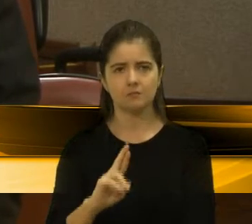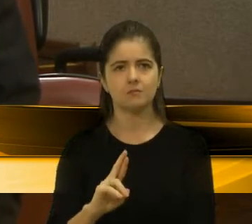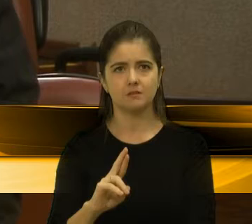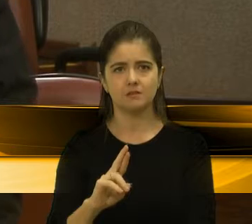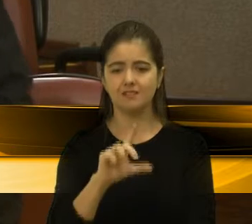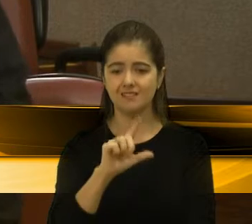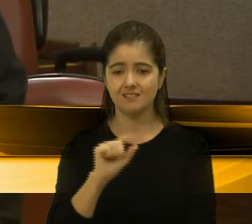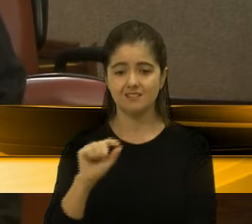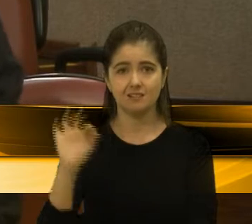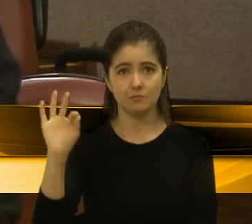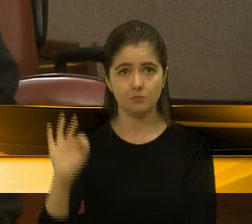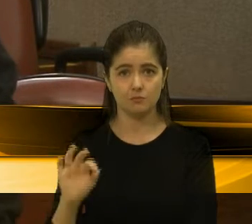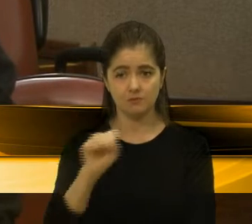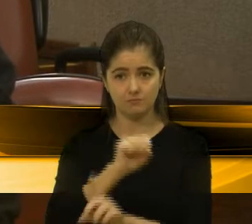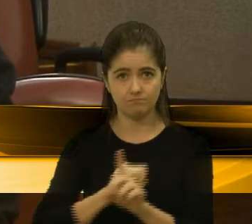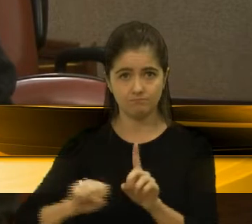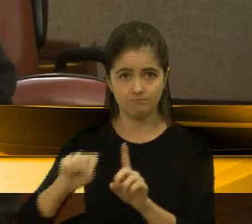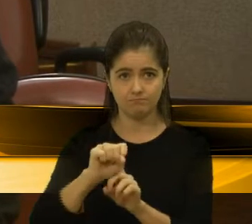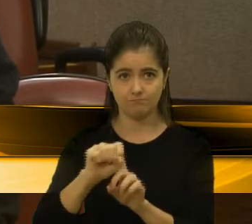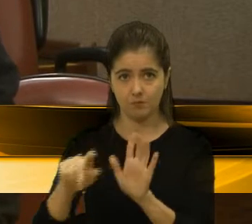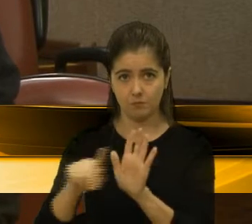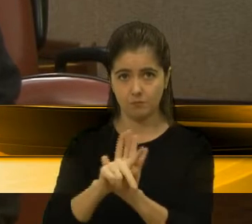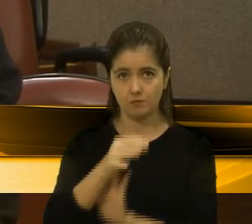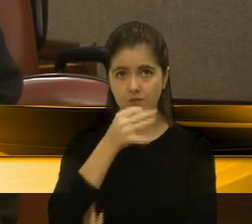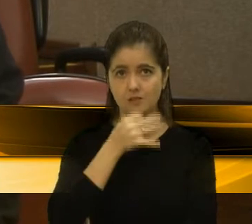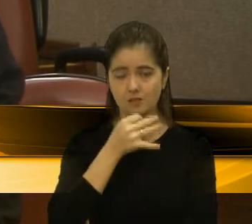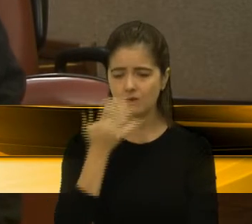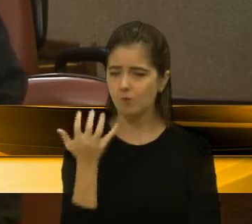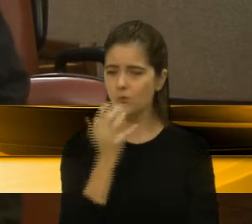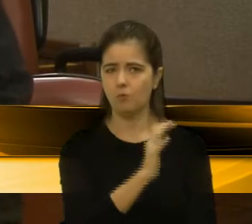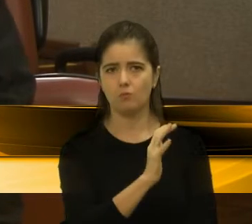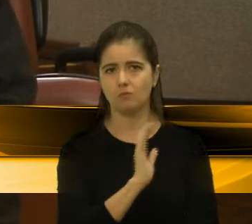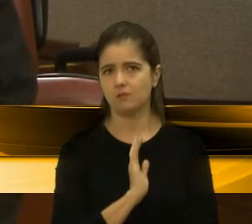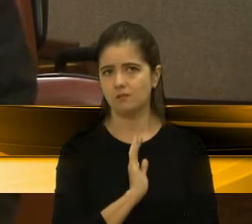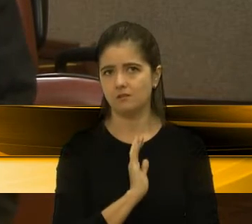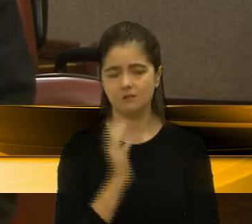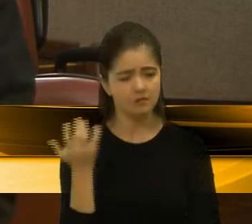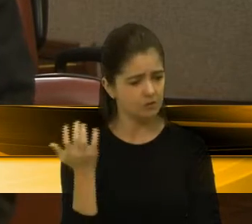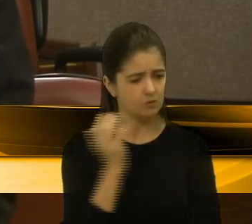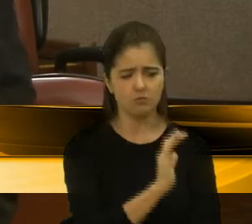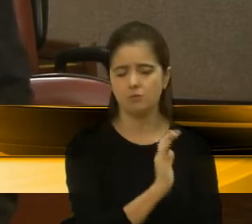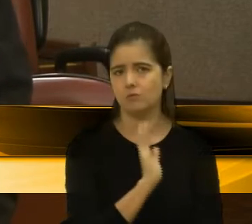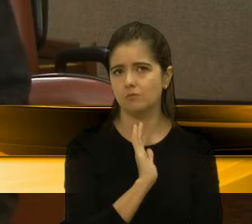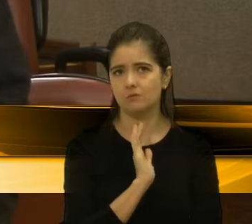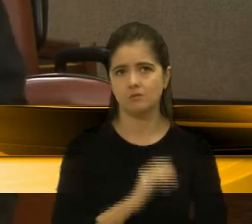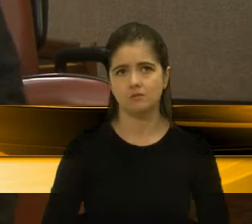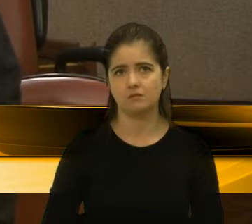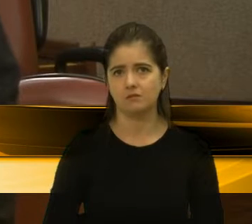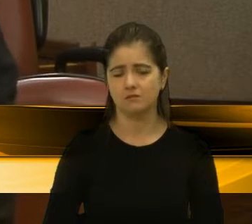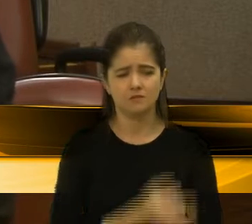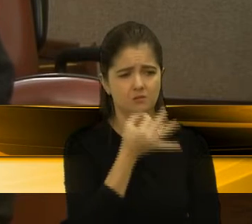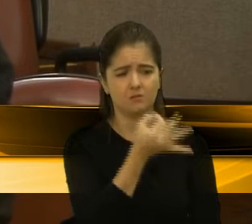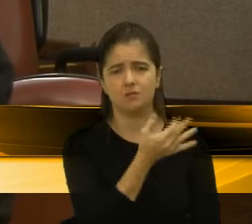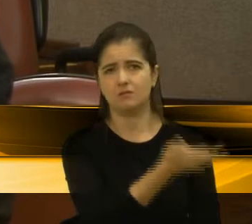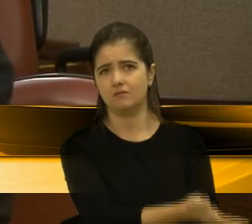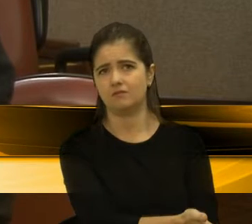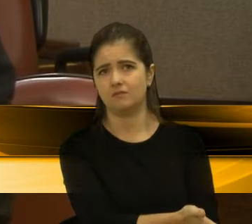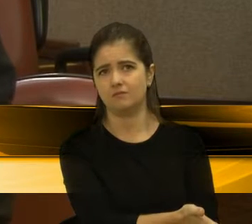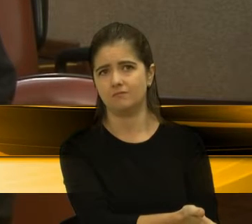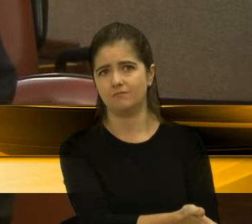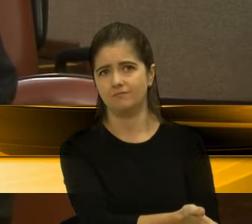100% da sociedade de Caxias do Sul, é contra essa manifestação estapafúrgia